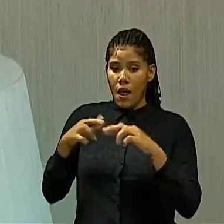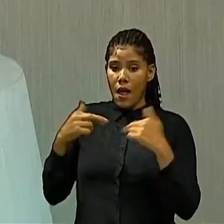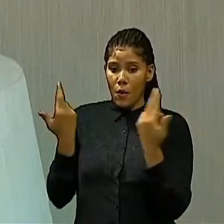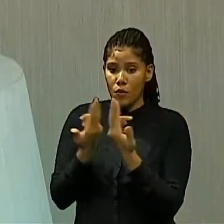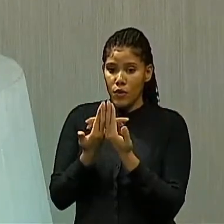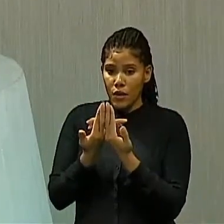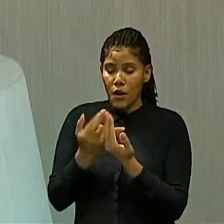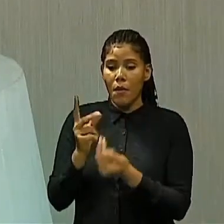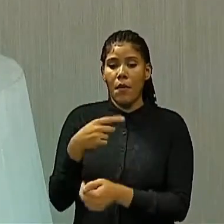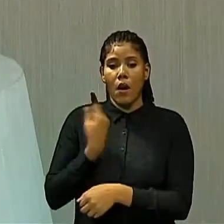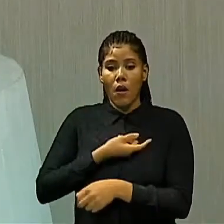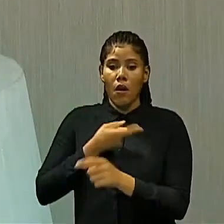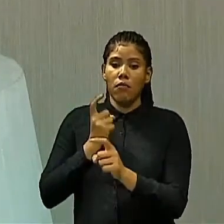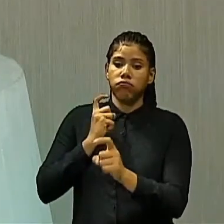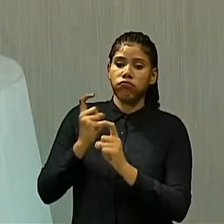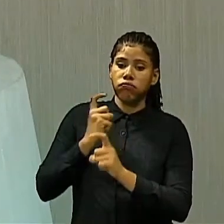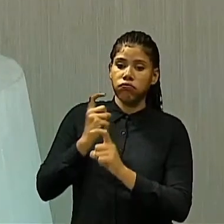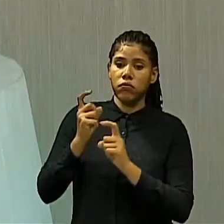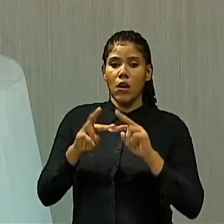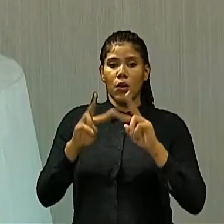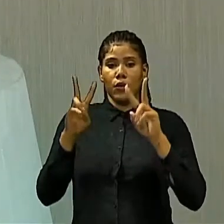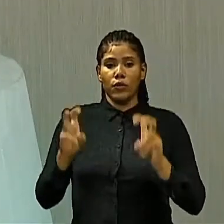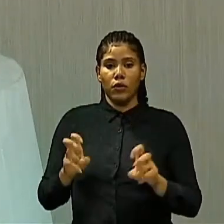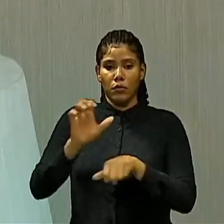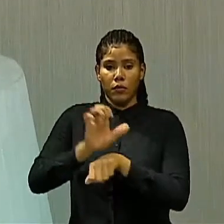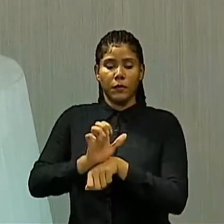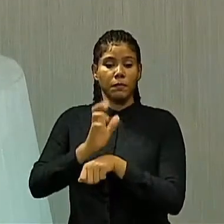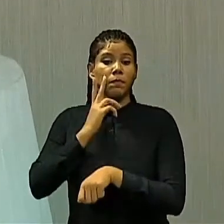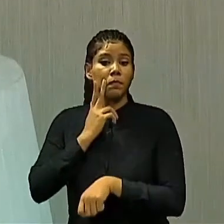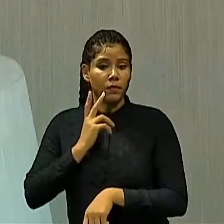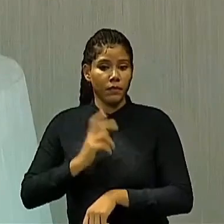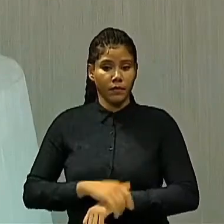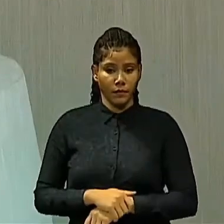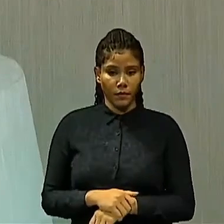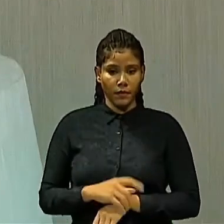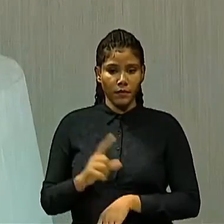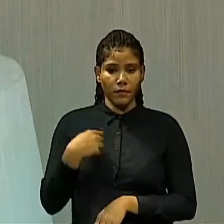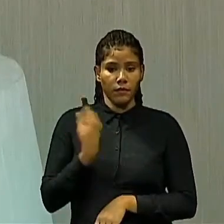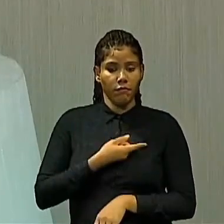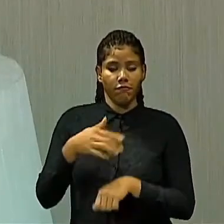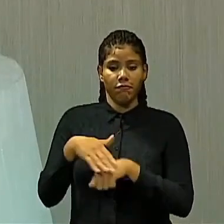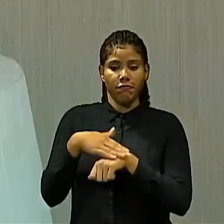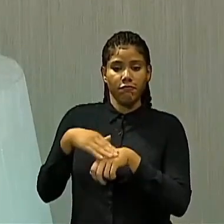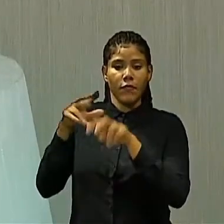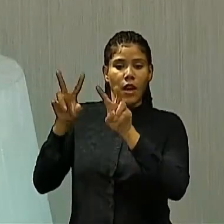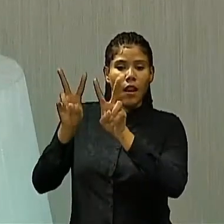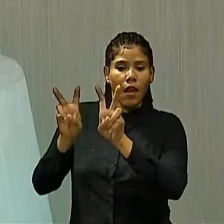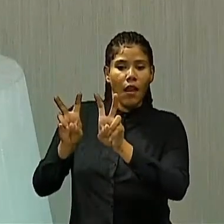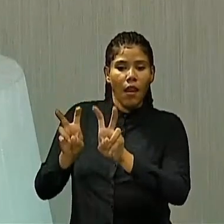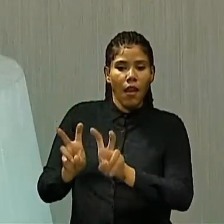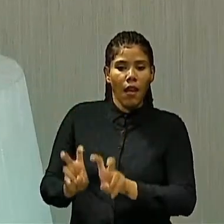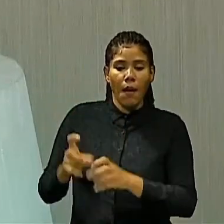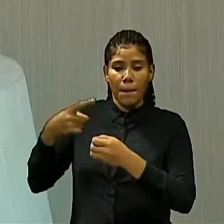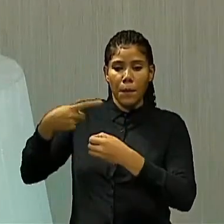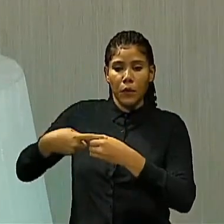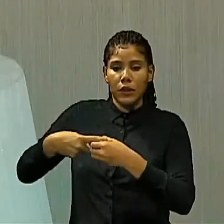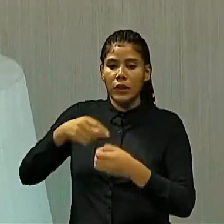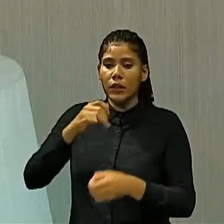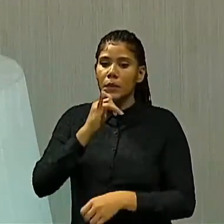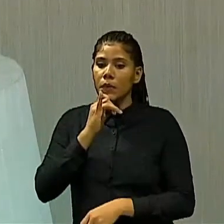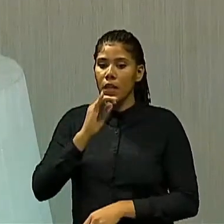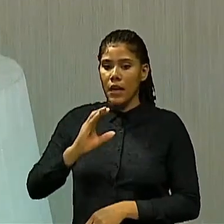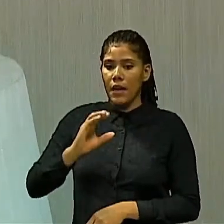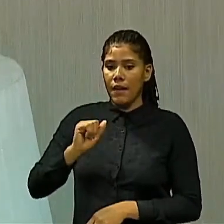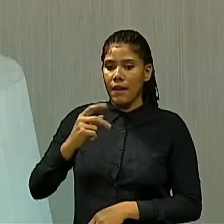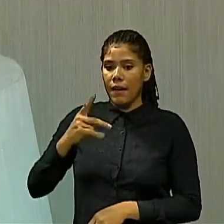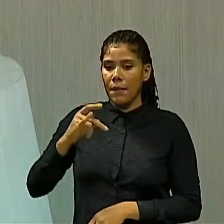para nós tratarmos sobre o Estado do Ceará, para nós tratarmos de assuntos de municípios como Capistrano,